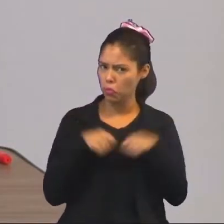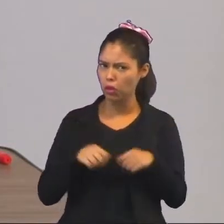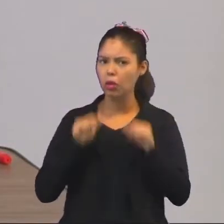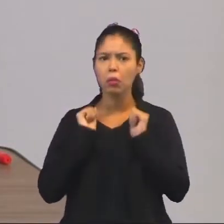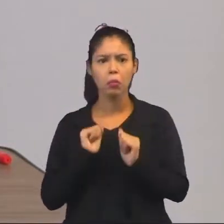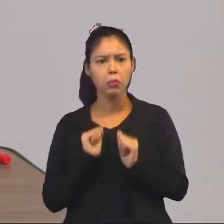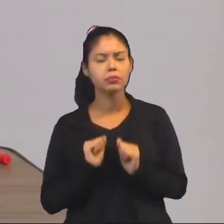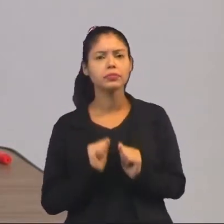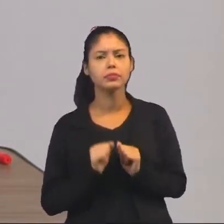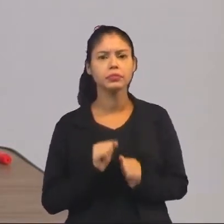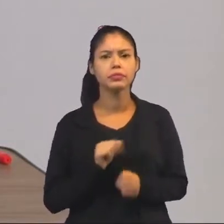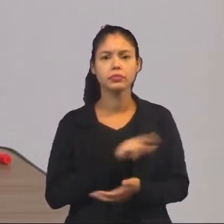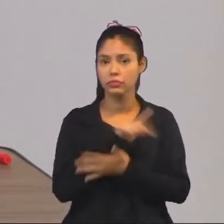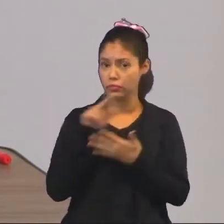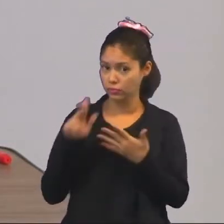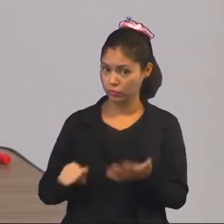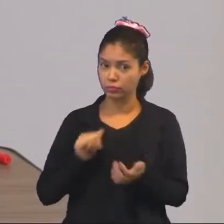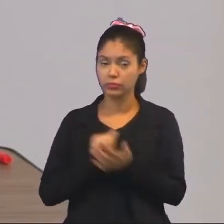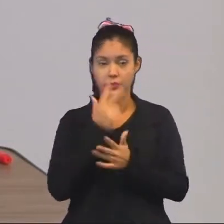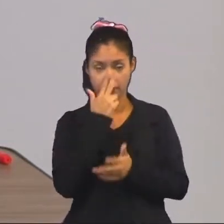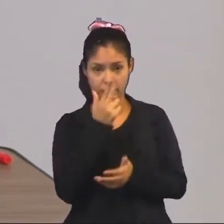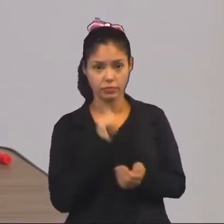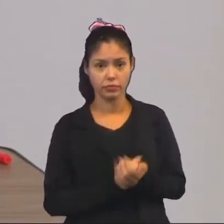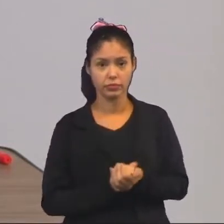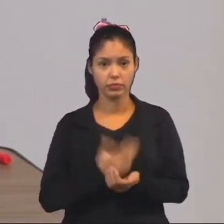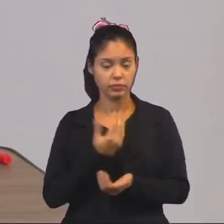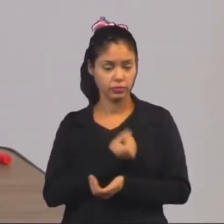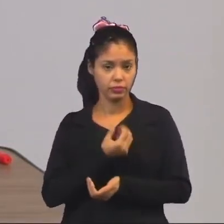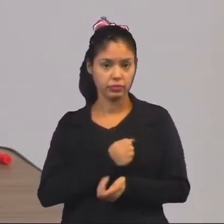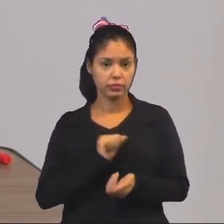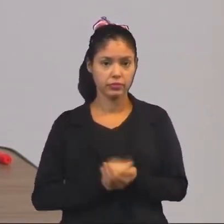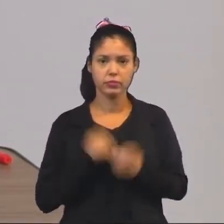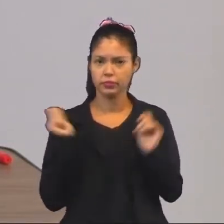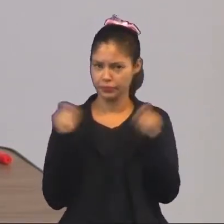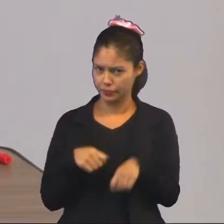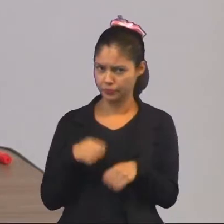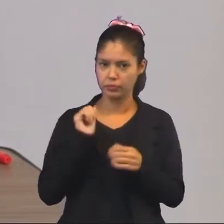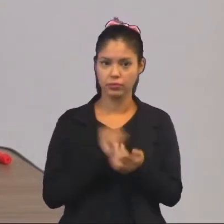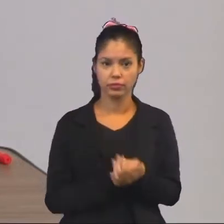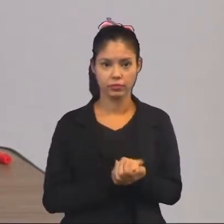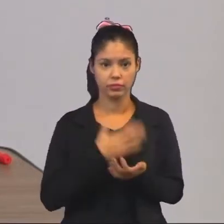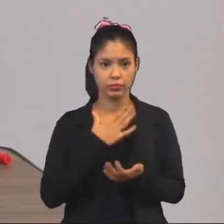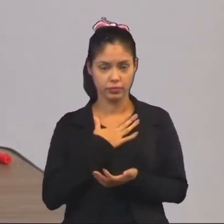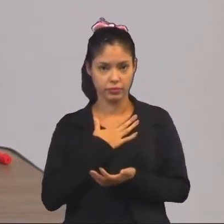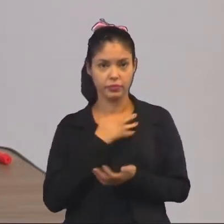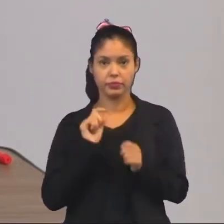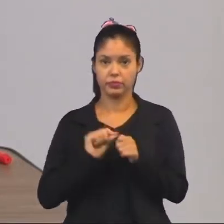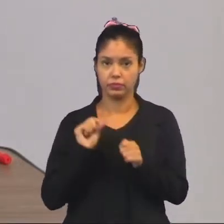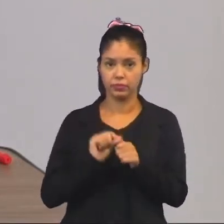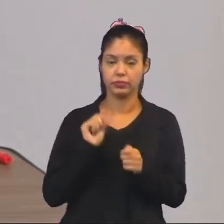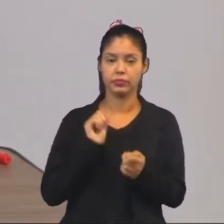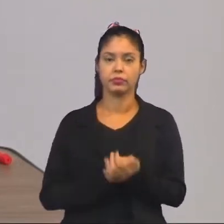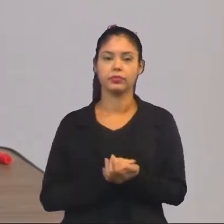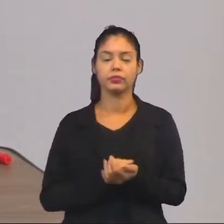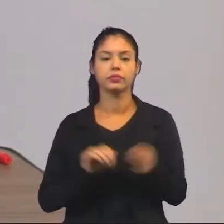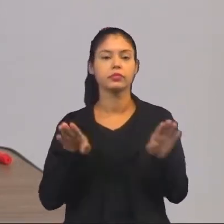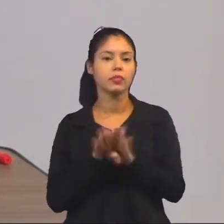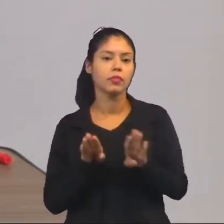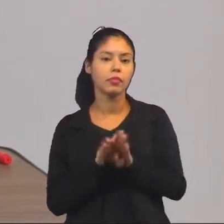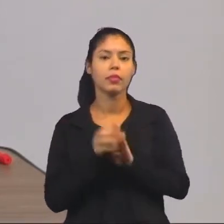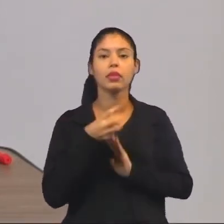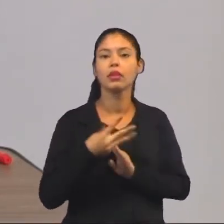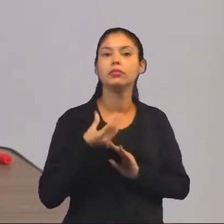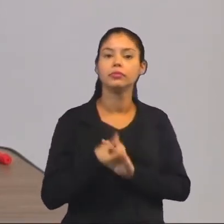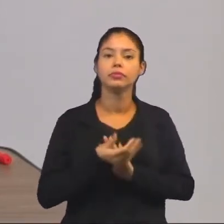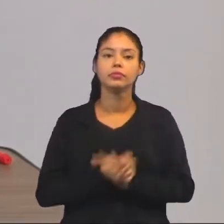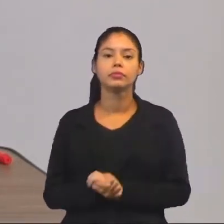de montar chances diferentes de aparecer os números, né? A possibilidade de eu fazer essa montagem vão ser